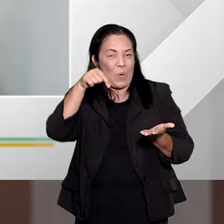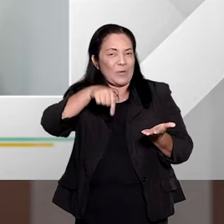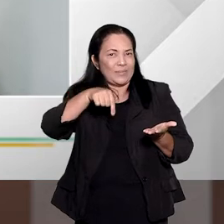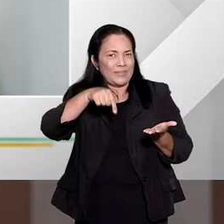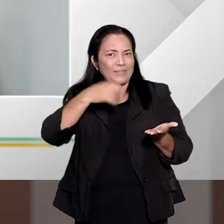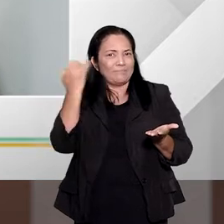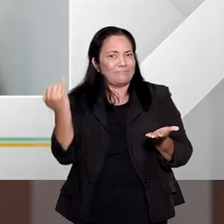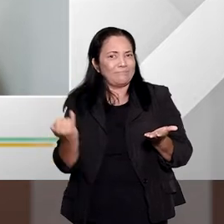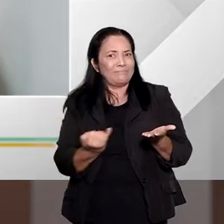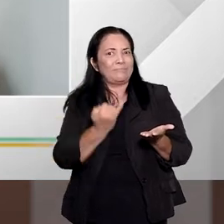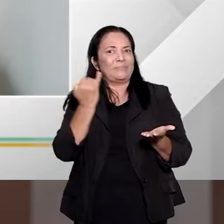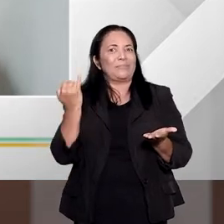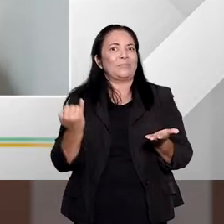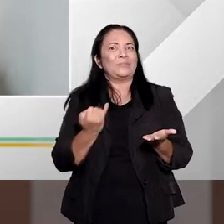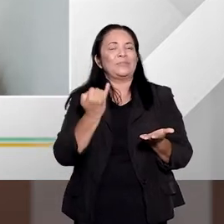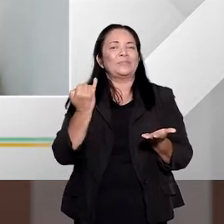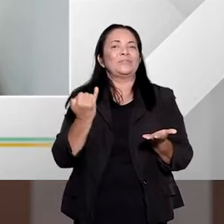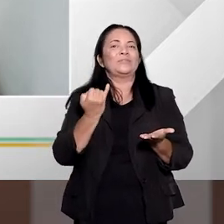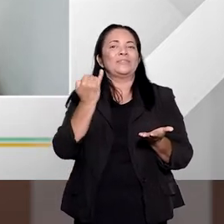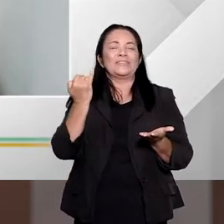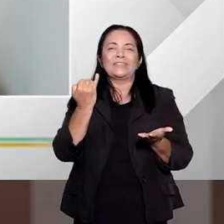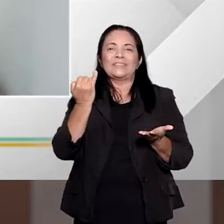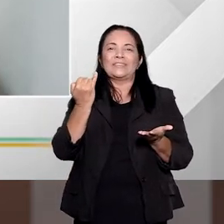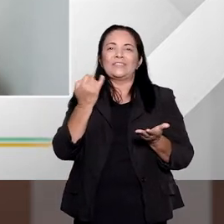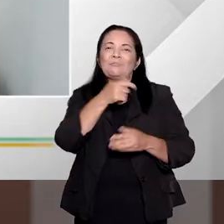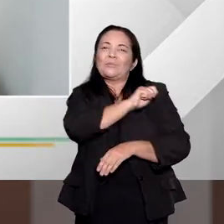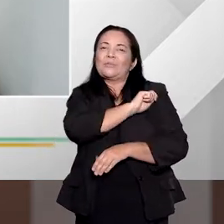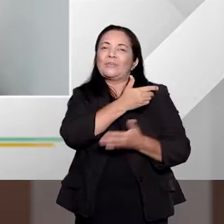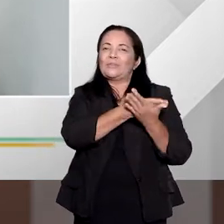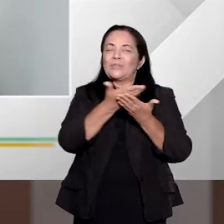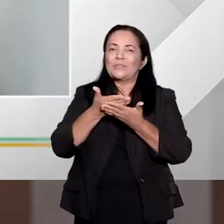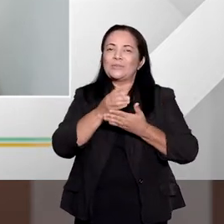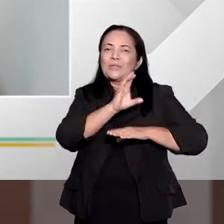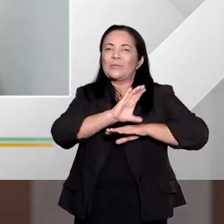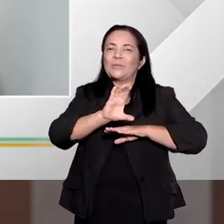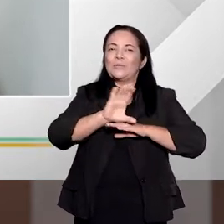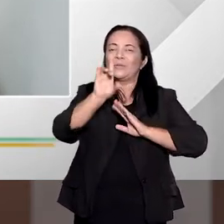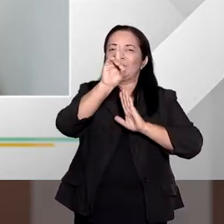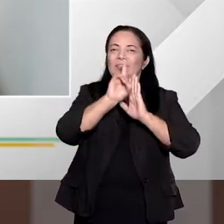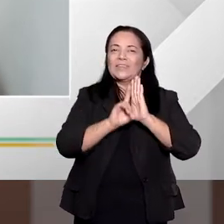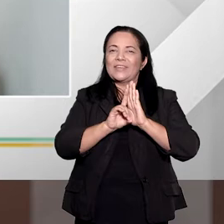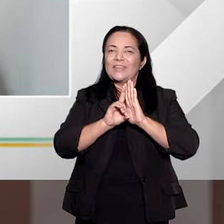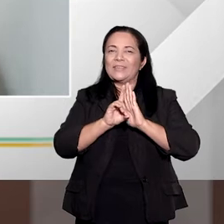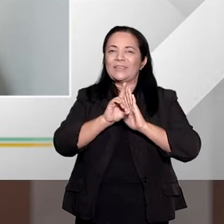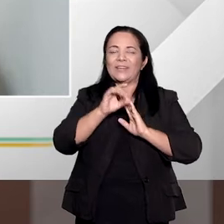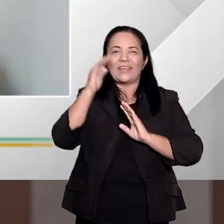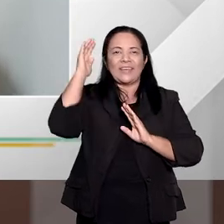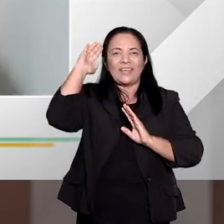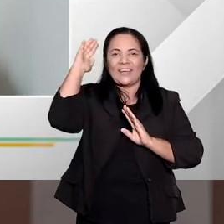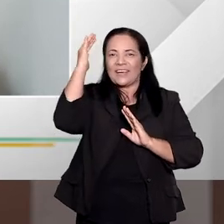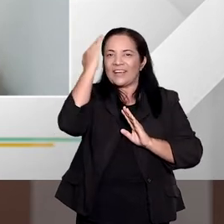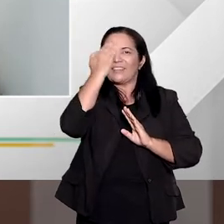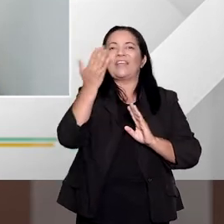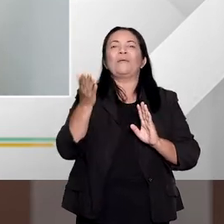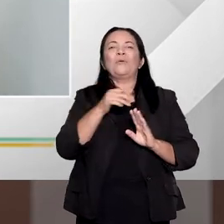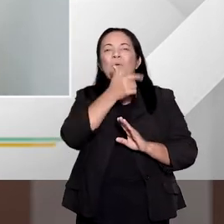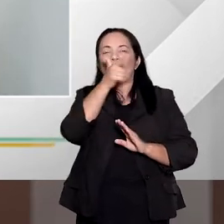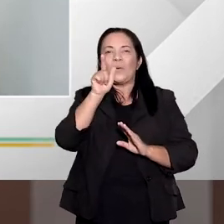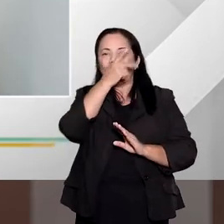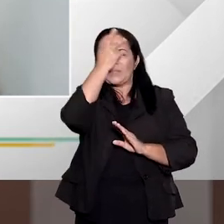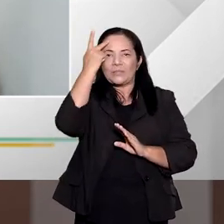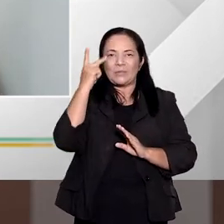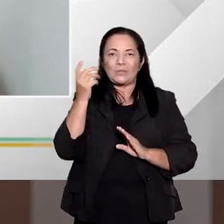fundamental para os estudantes de direito e acadêmicos de um modo geral, quem exerce o direito, quem vai exercer o direito,